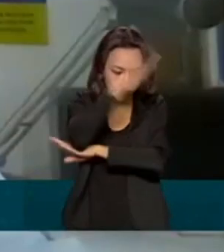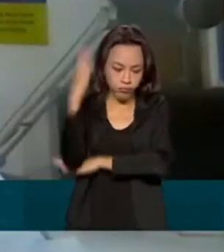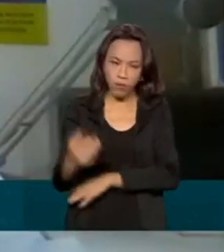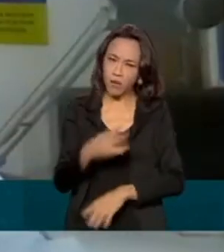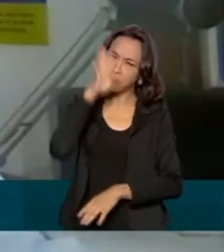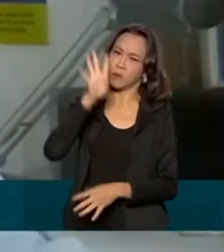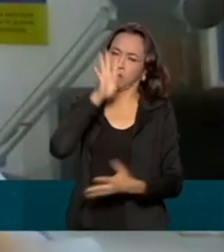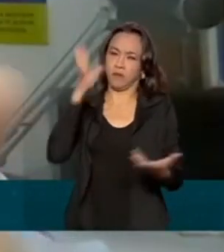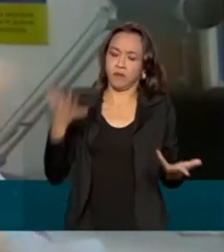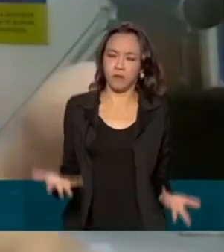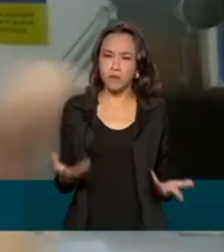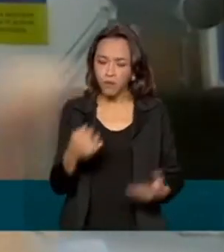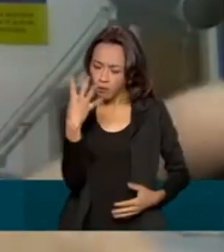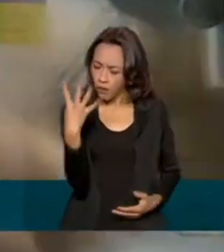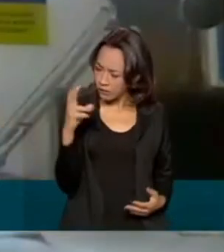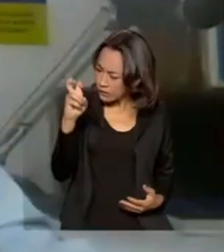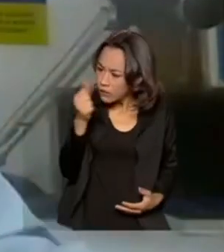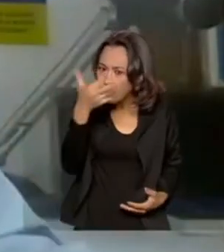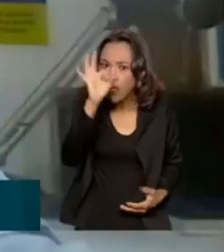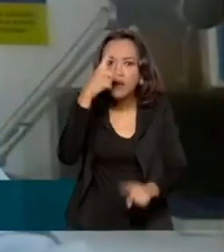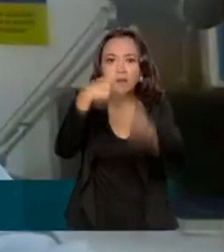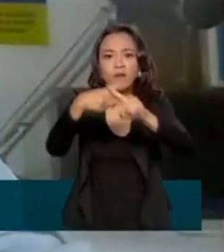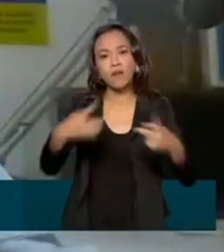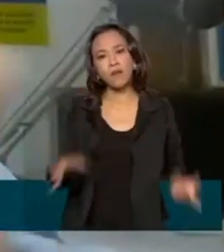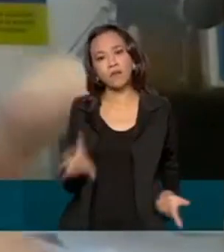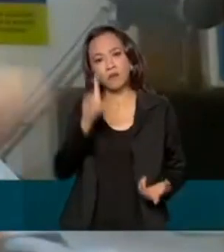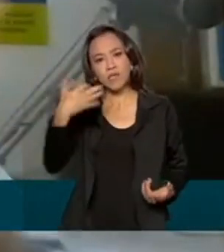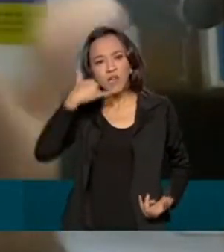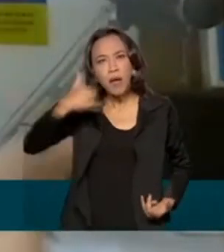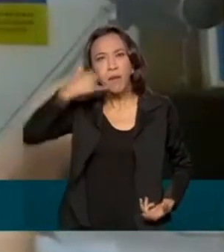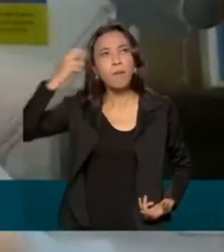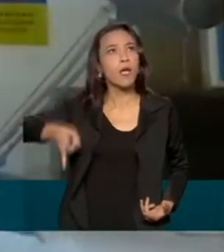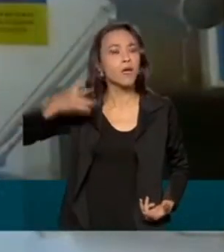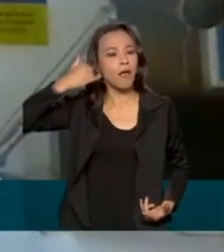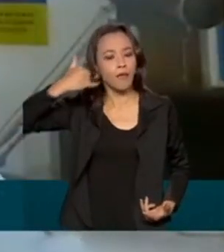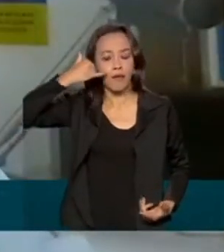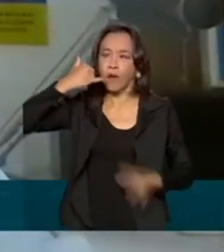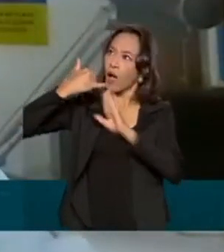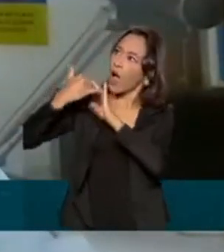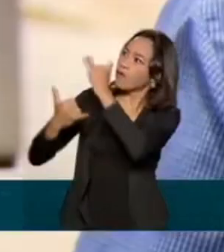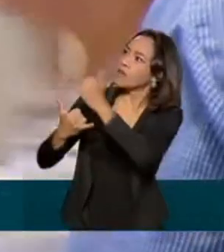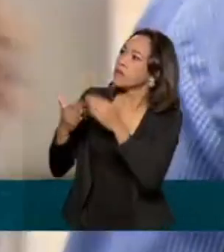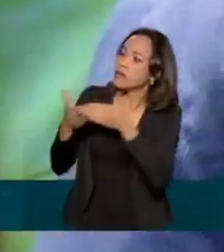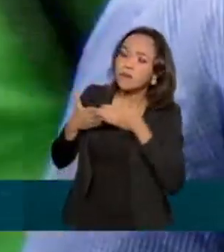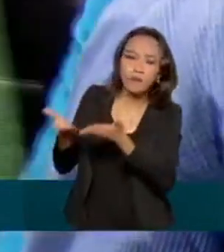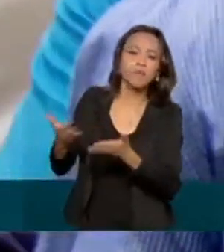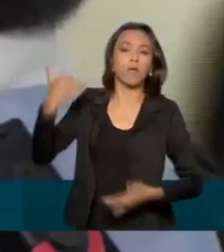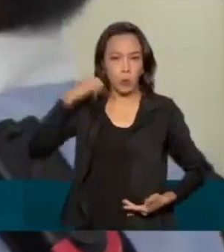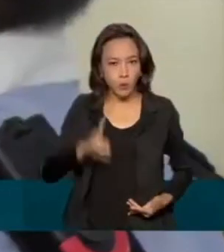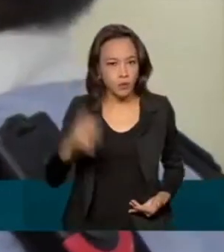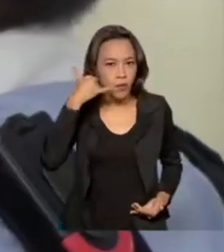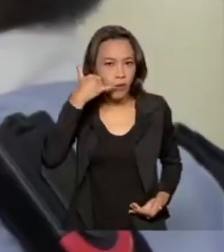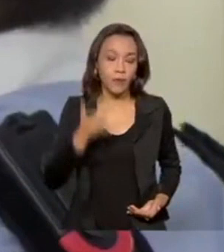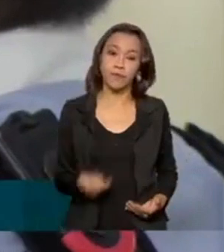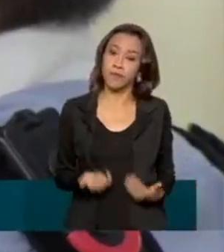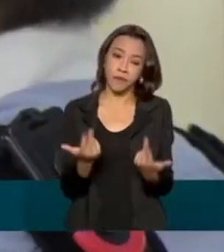É um absurdo. Às vezes são quatro, cinco, dez vezes no dia, ligando para a mesma pessoa, você avisa e eles continuam ligando. Como a situação de